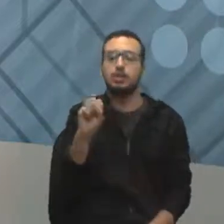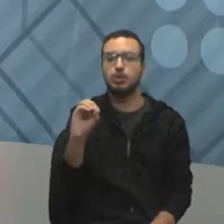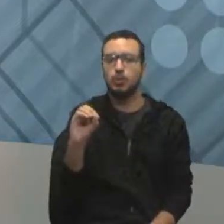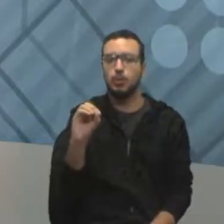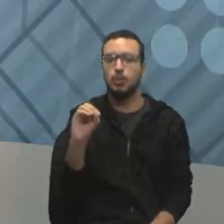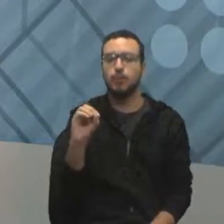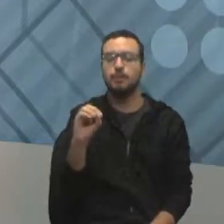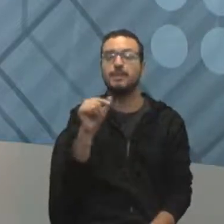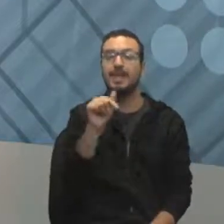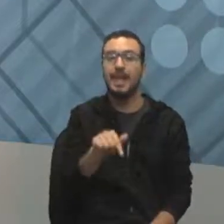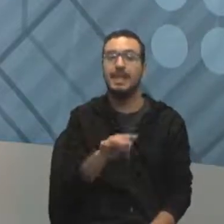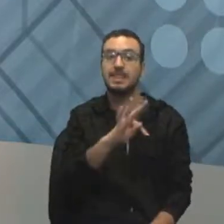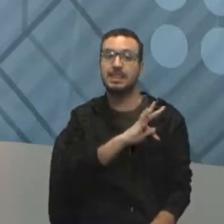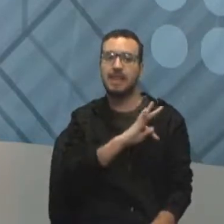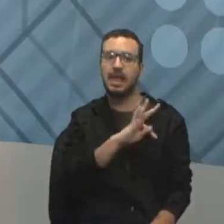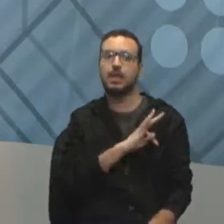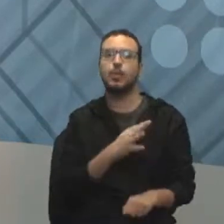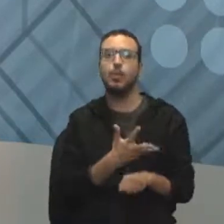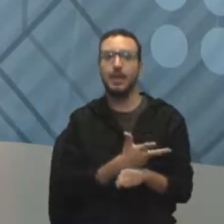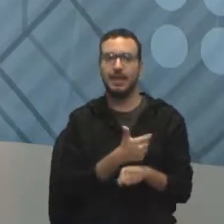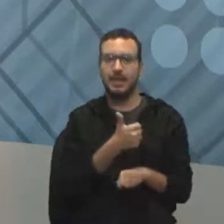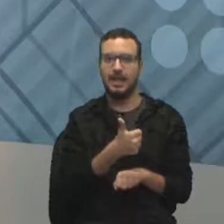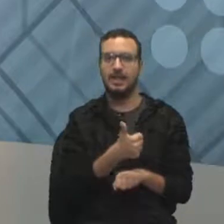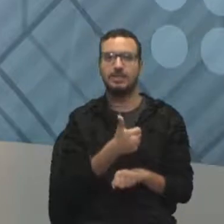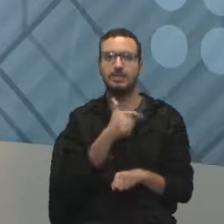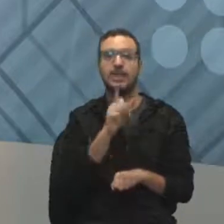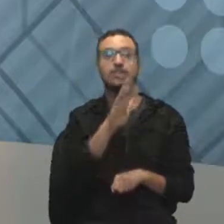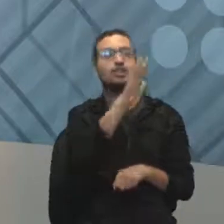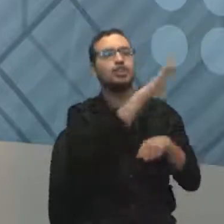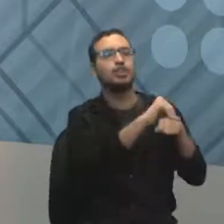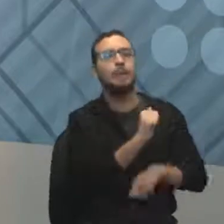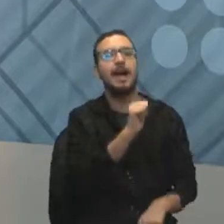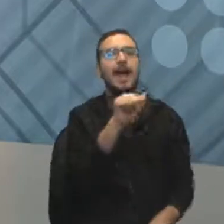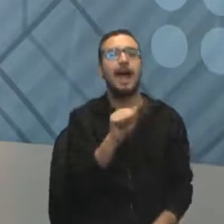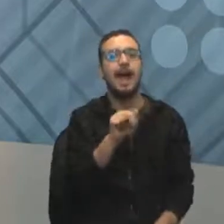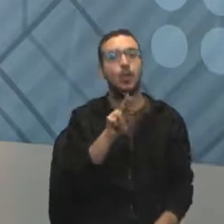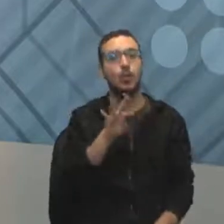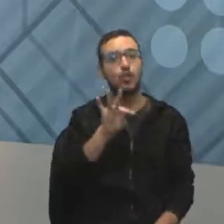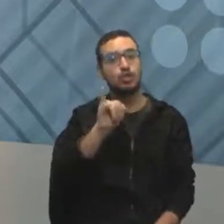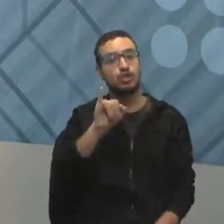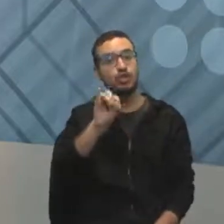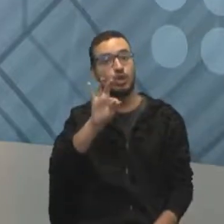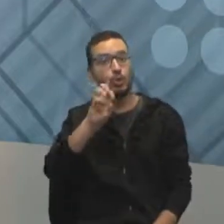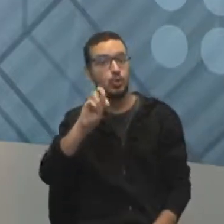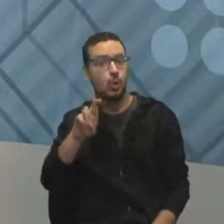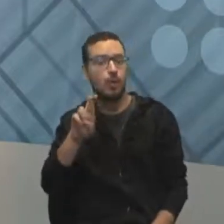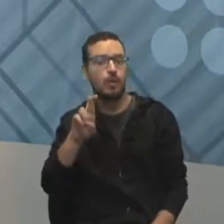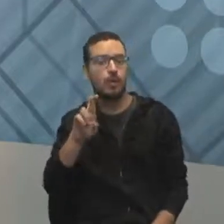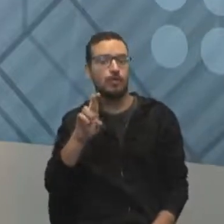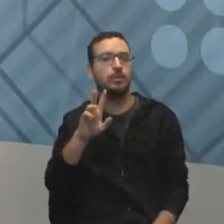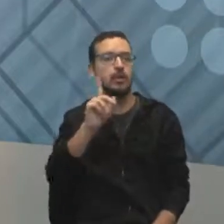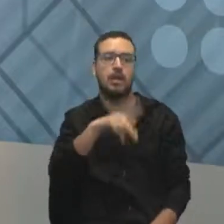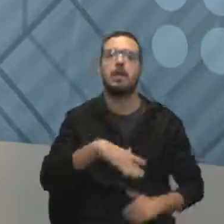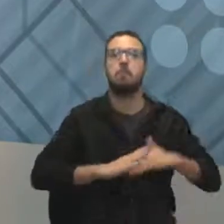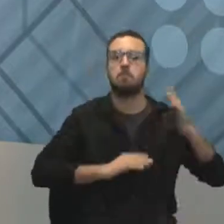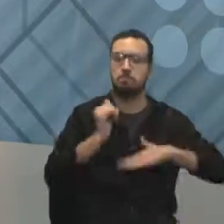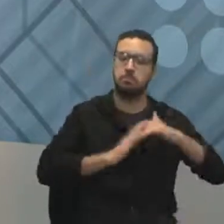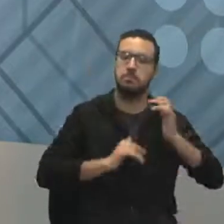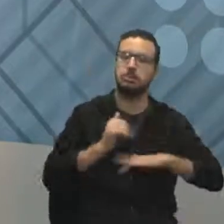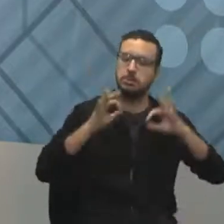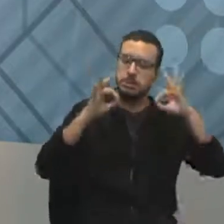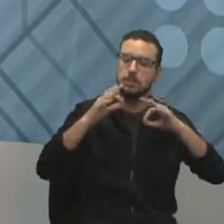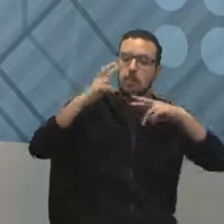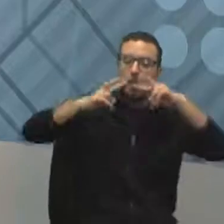engenheiro, esse técnico de qualidade, ele vai chamar auditor, porque ele vem auditar, ele é um profissional especializado em